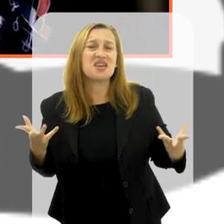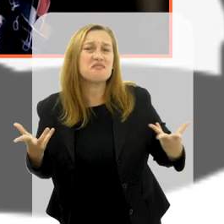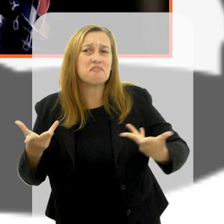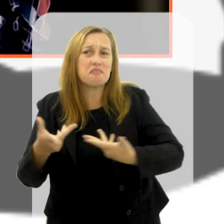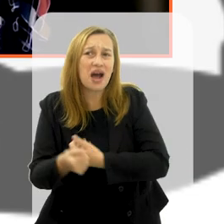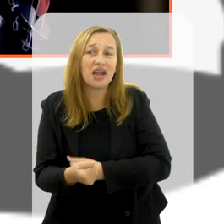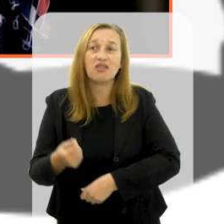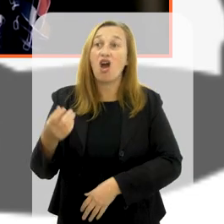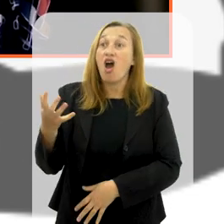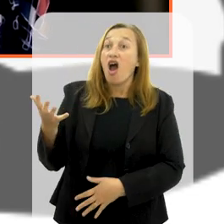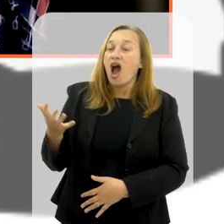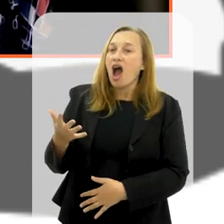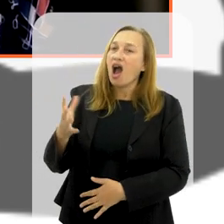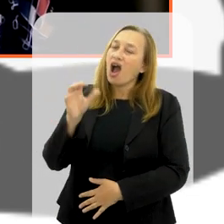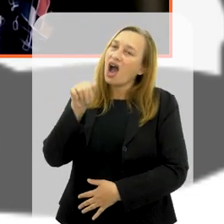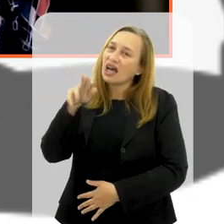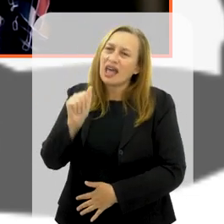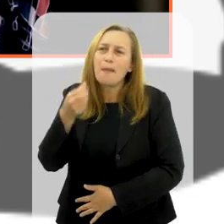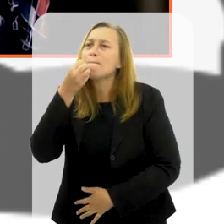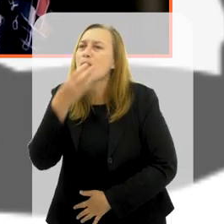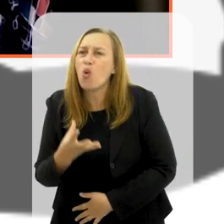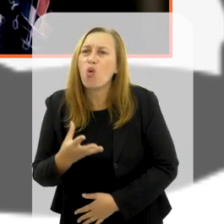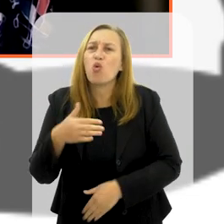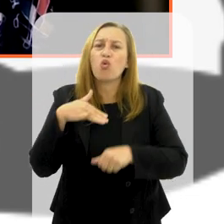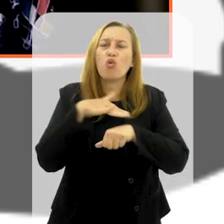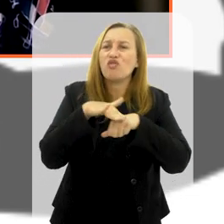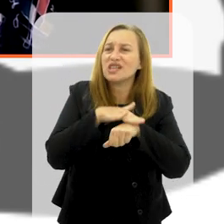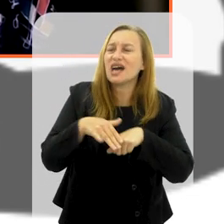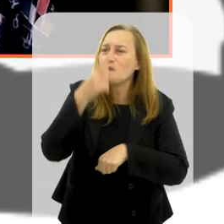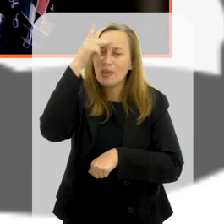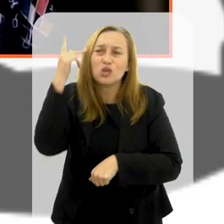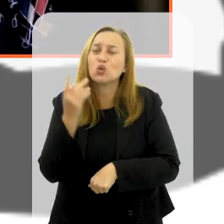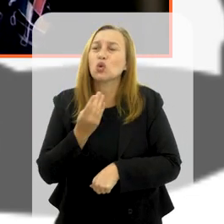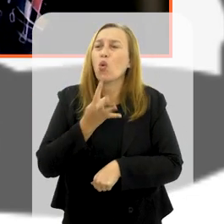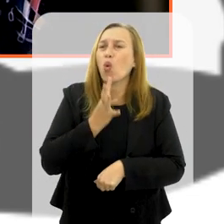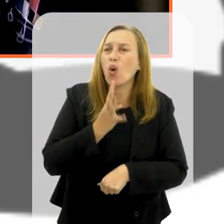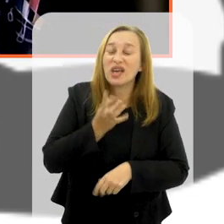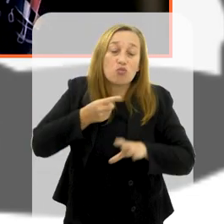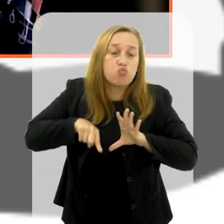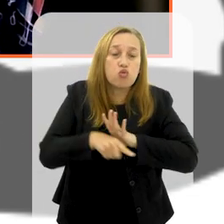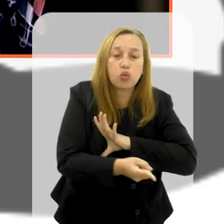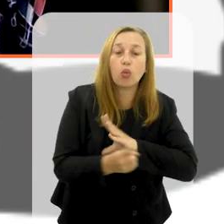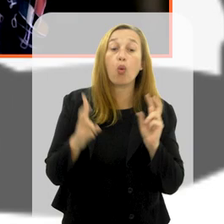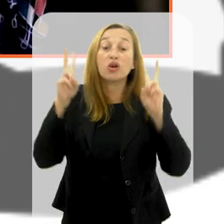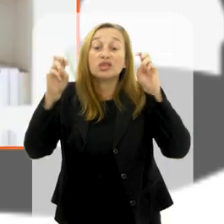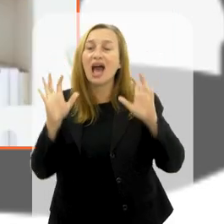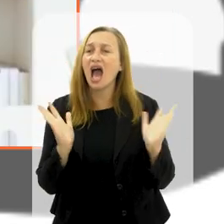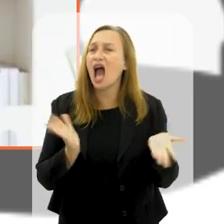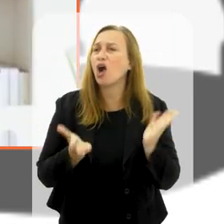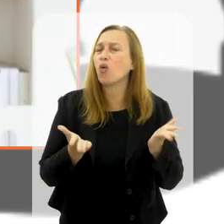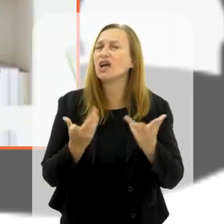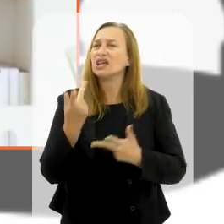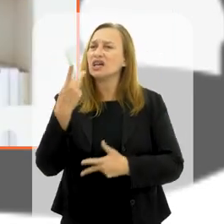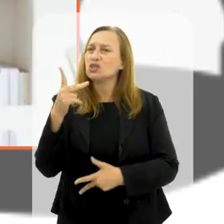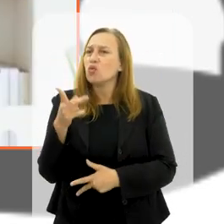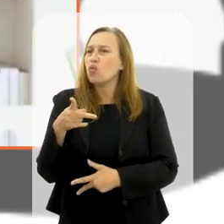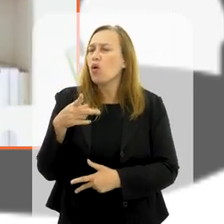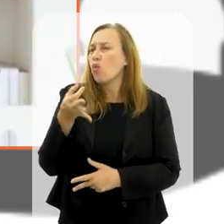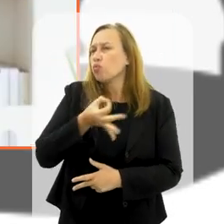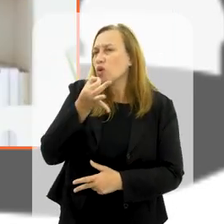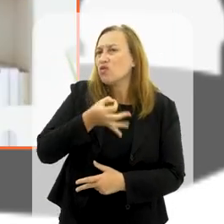Que maravilha! Nossa, Ana, tão bom conversar com quem conhece profundamente o assunto. Agora, na sua